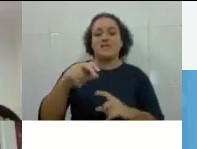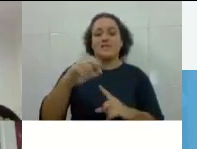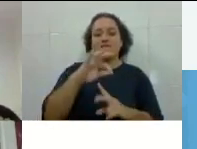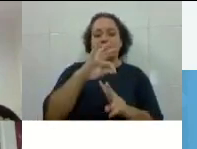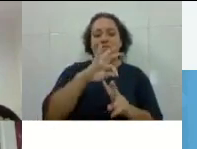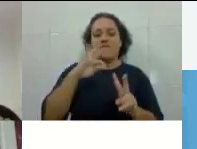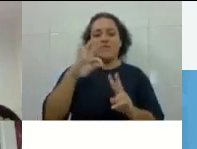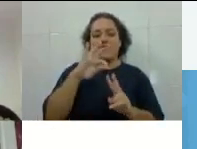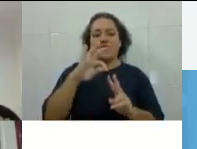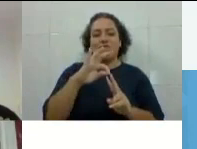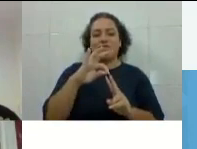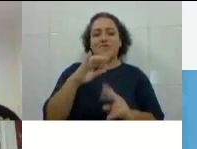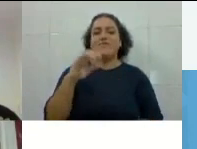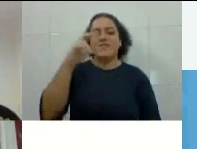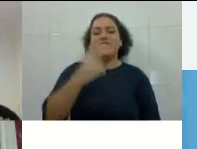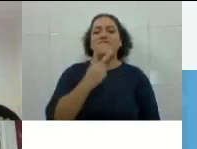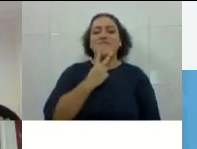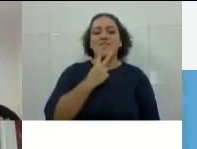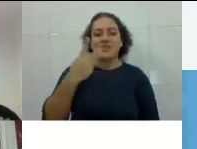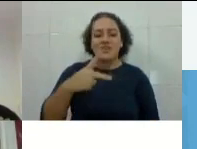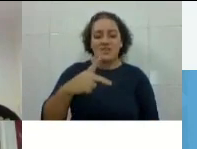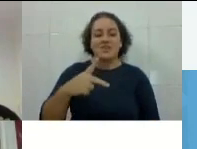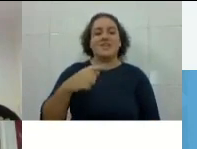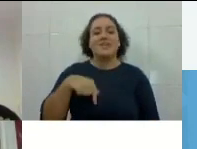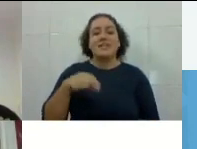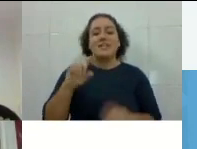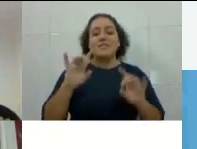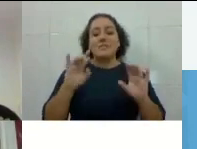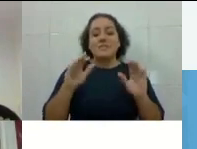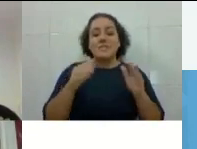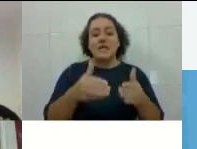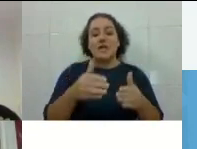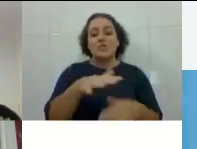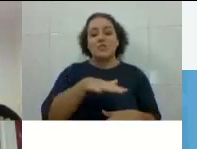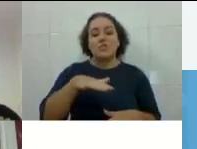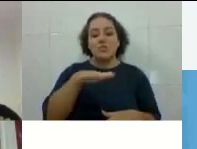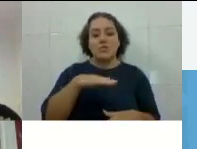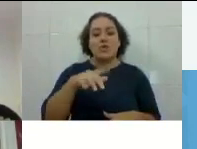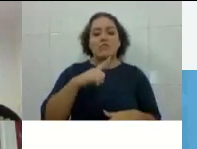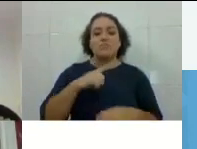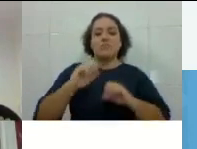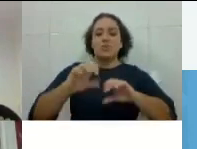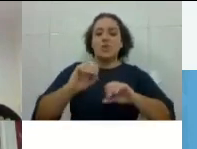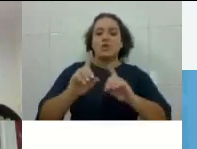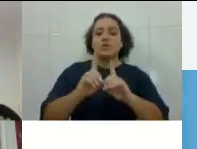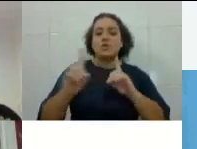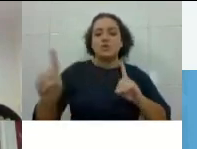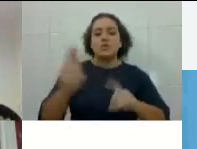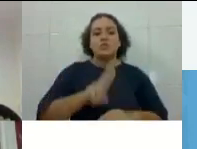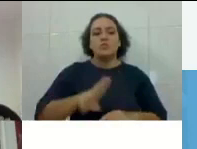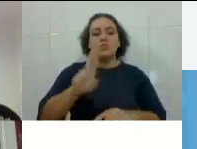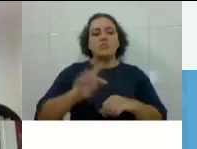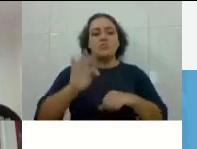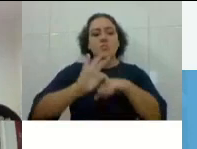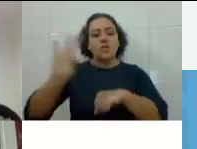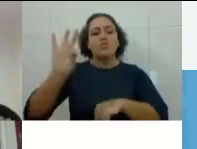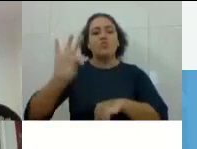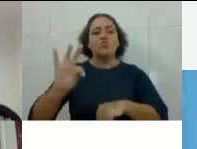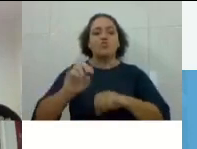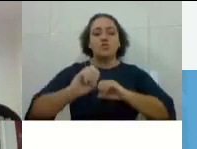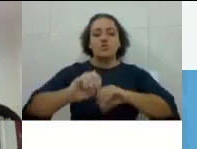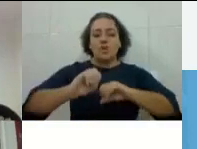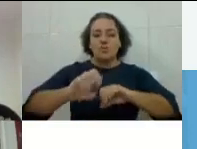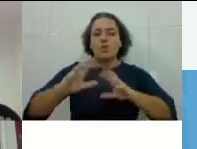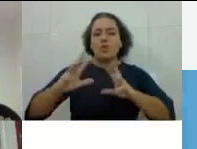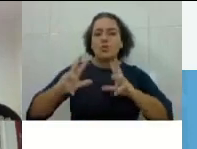responsável, em especial, por fomentar e apoiar a educação à distância e o uso de tecnologias educacionais em todos os campos do